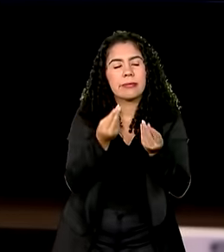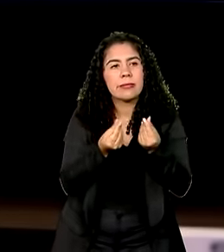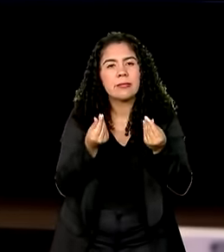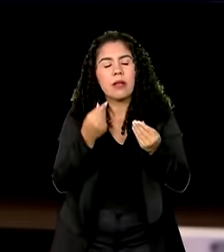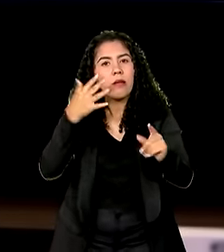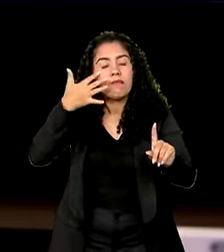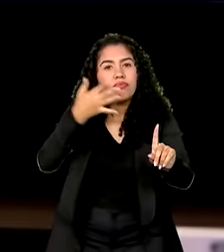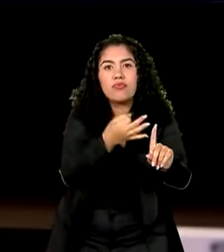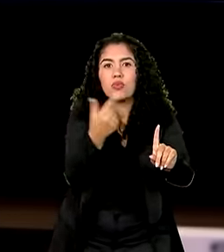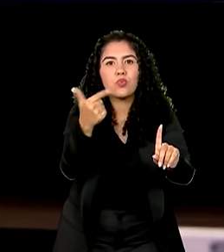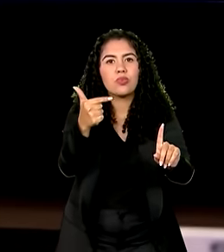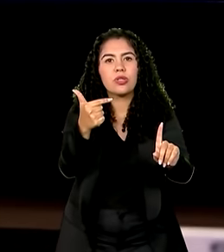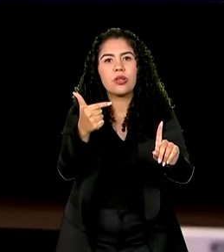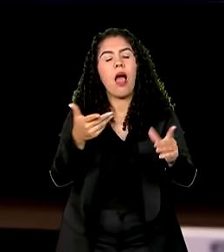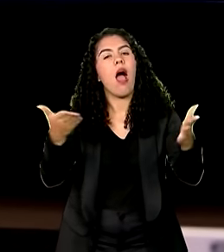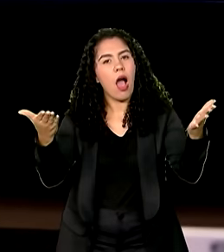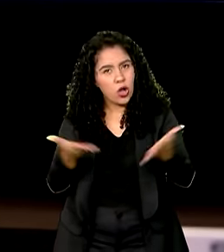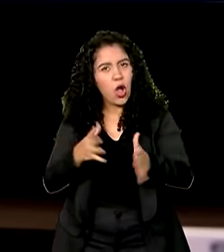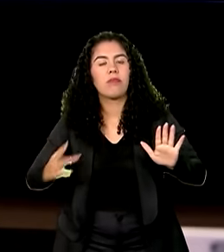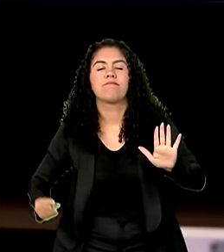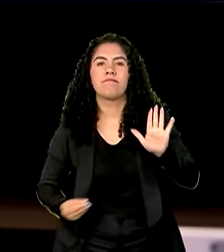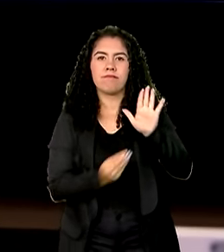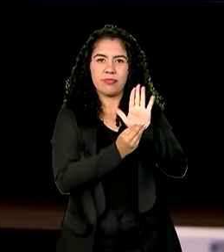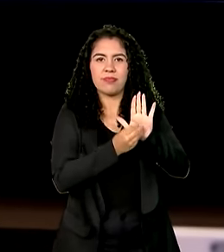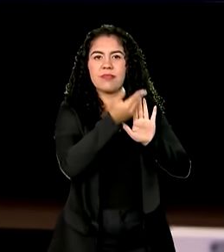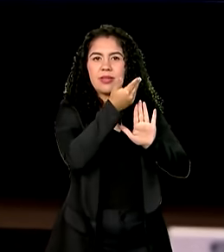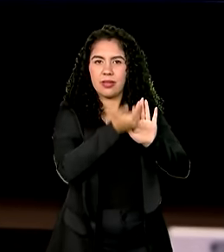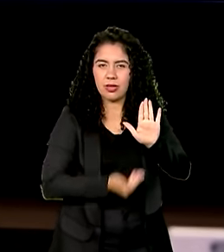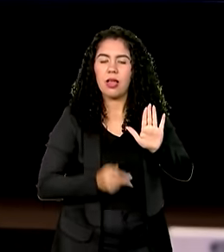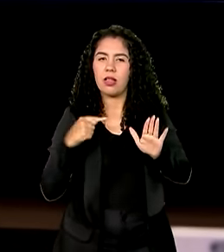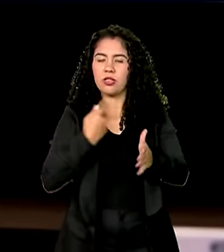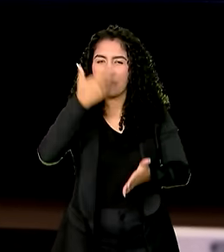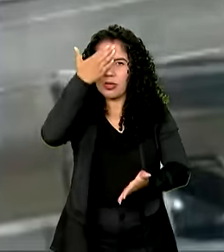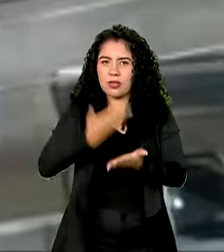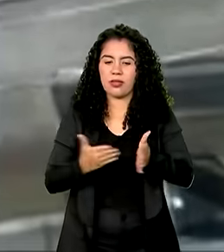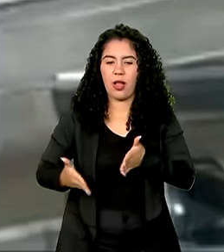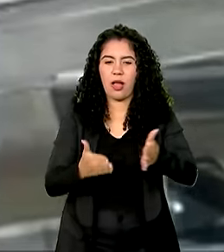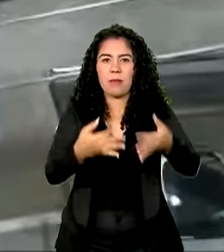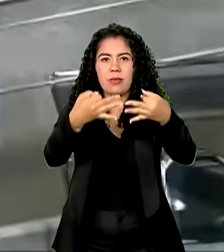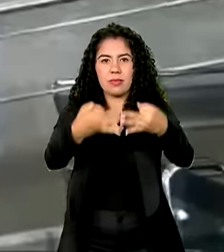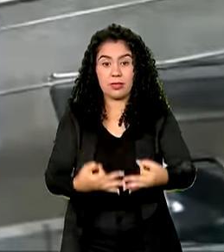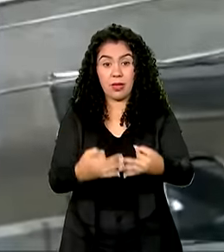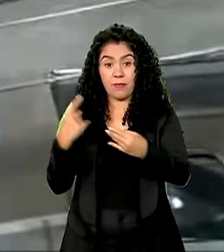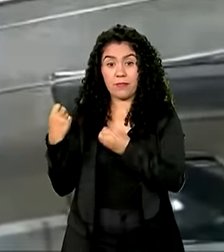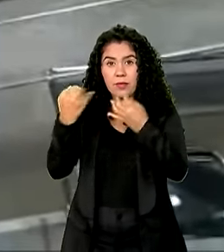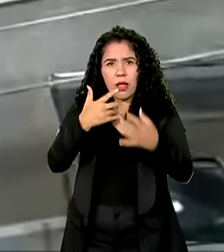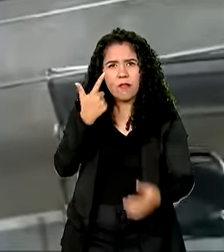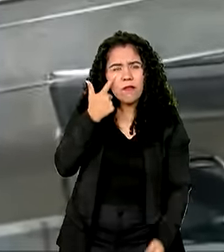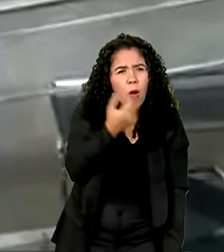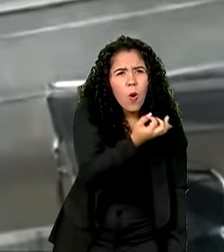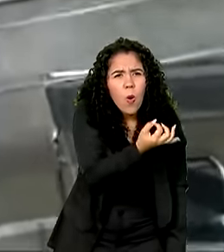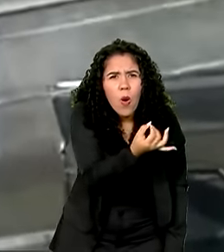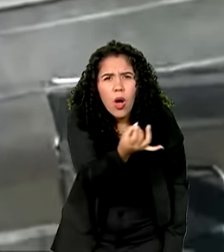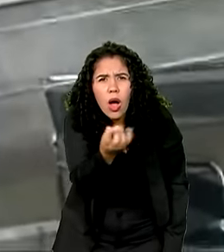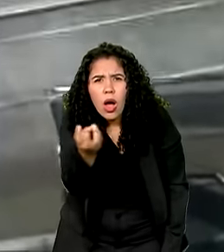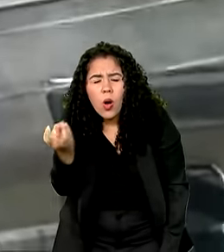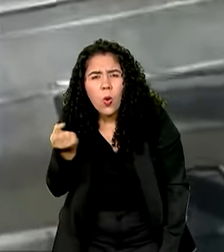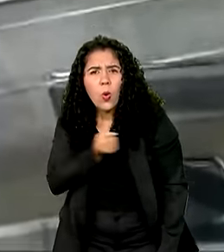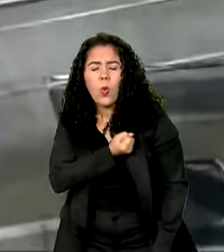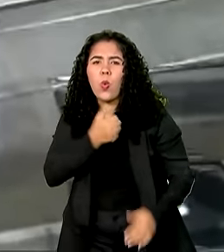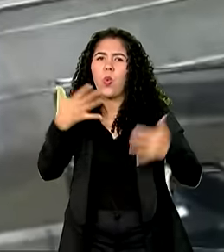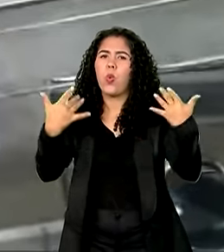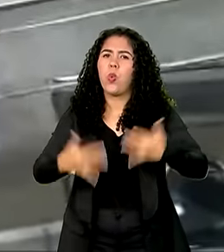E a gente, pela primeira vez, colocou eles como beneficiários e acreditamos que é o caminho certo. Se você pegar os números, você vai ver o tanto que é um